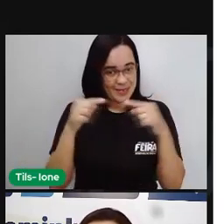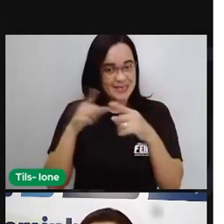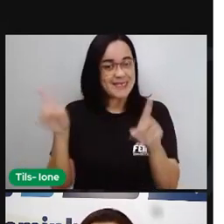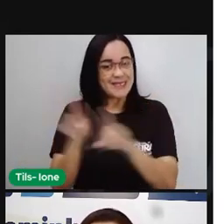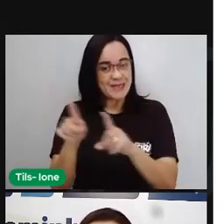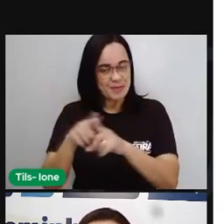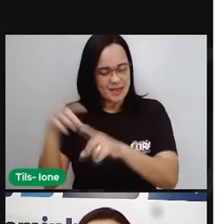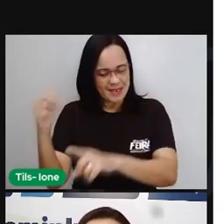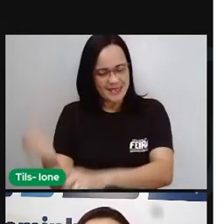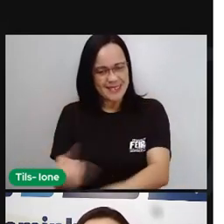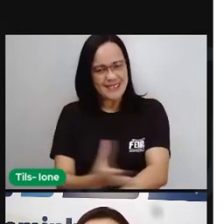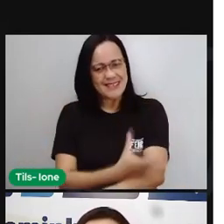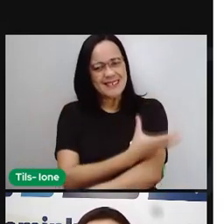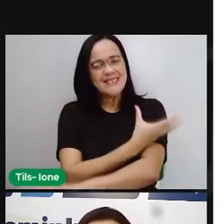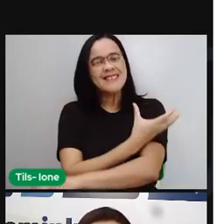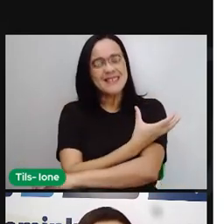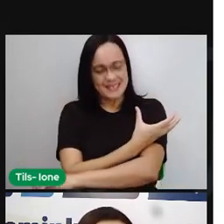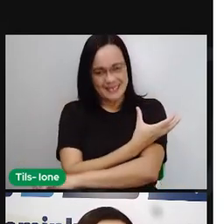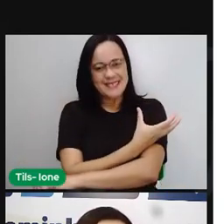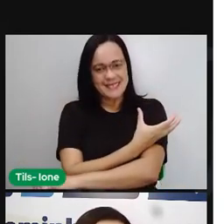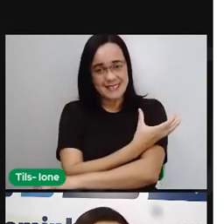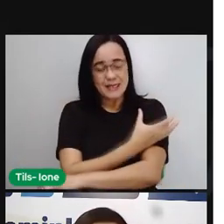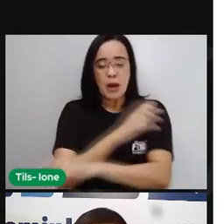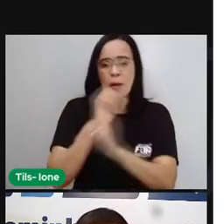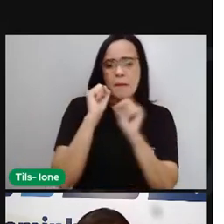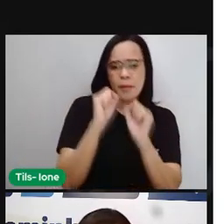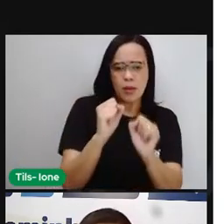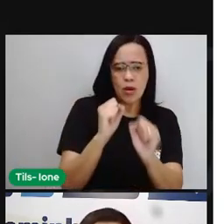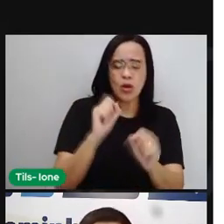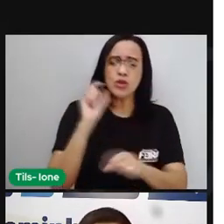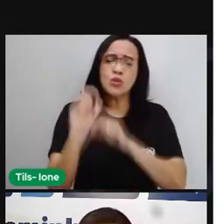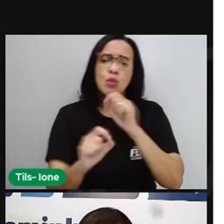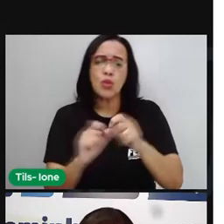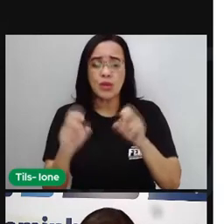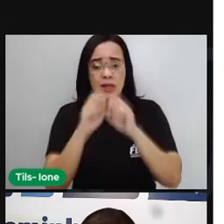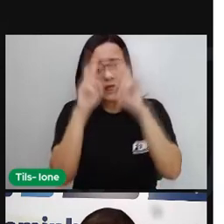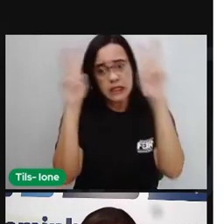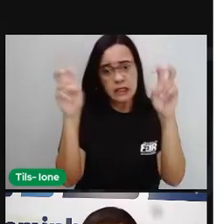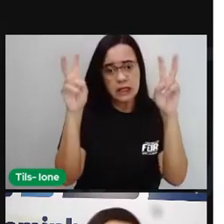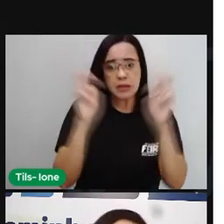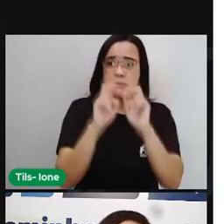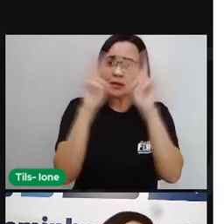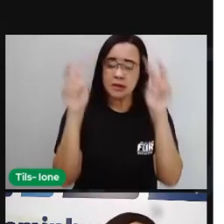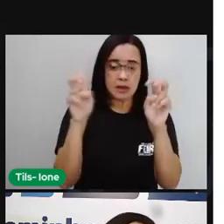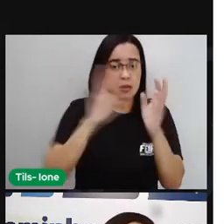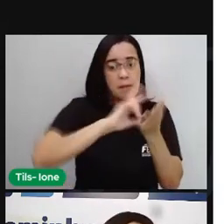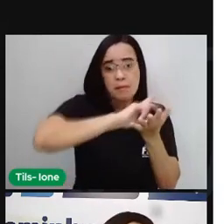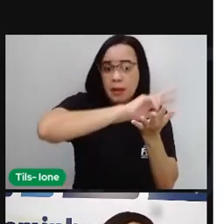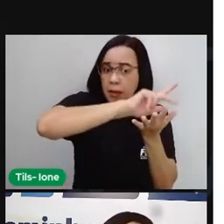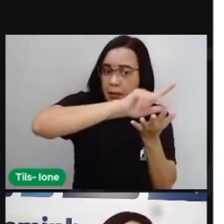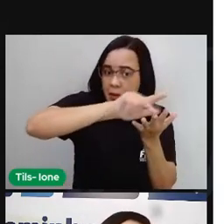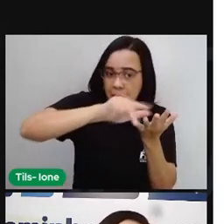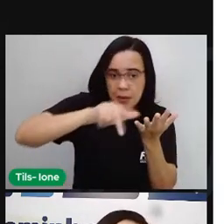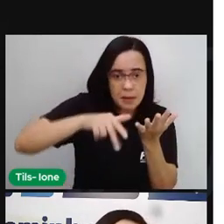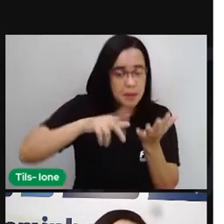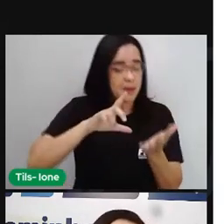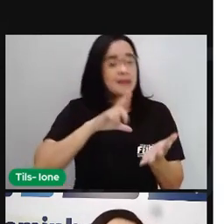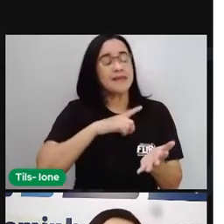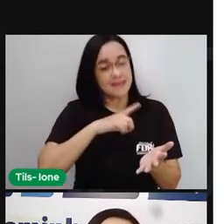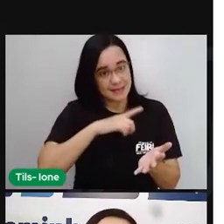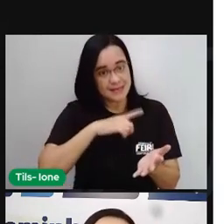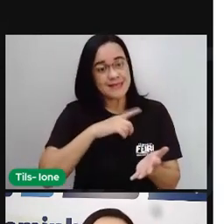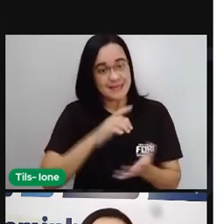que os poemas, eles podem abordar diversos tipos de assuntos. Se